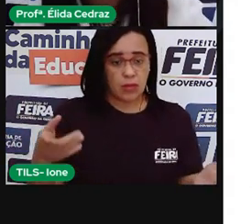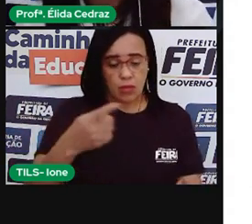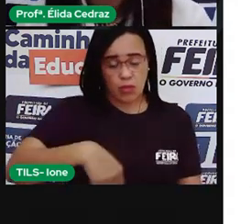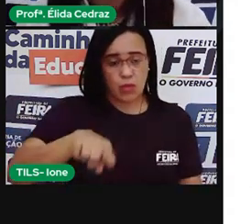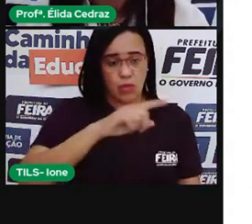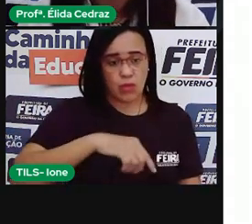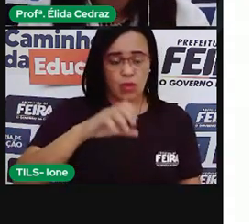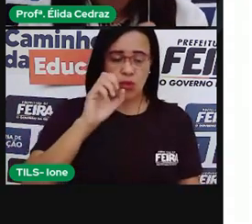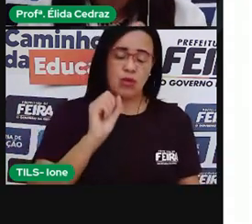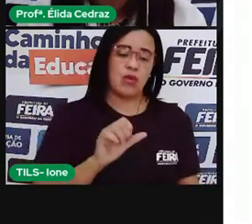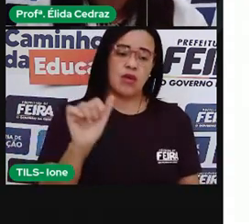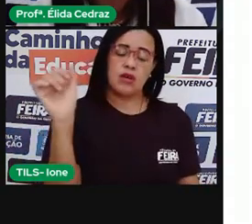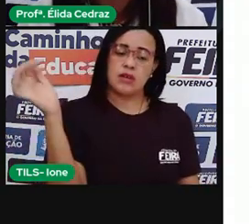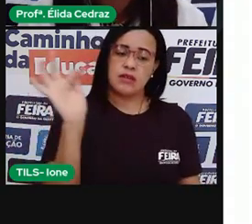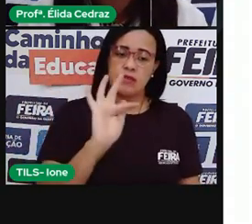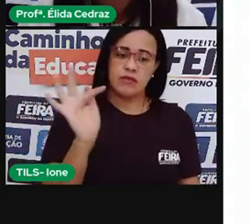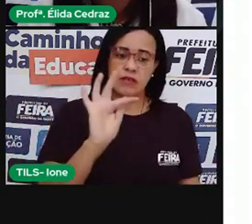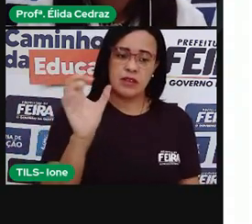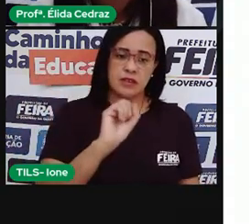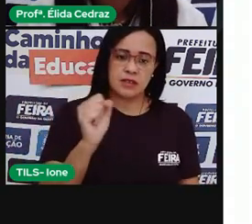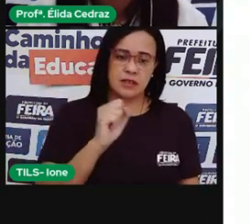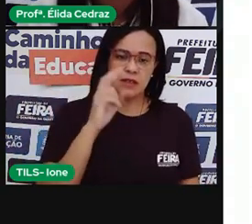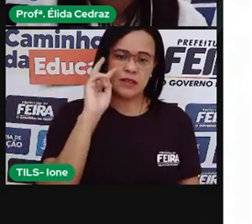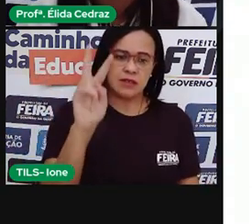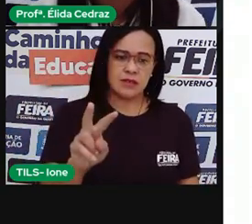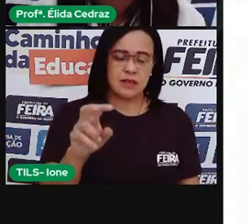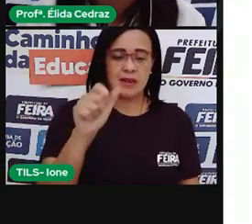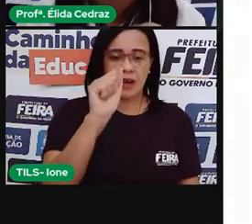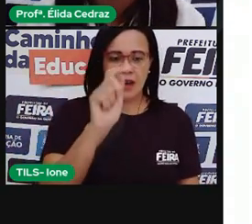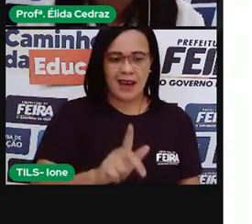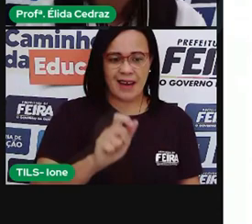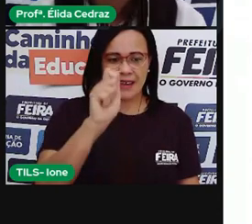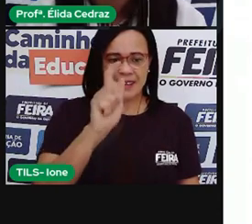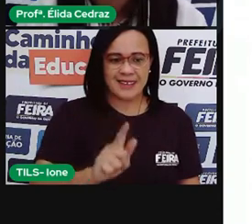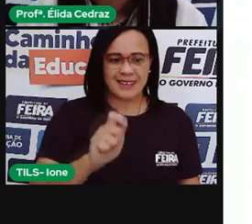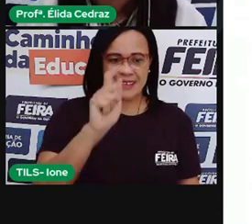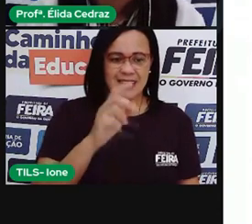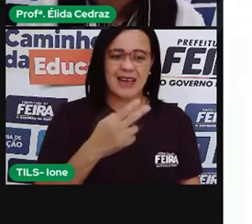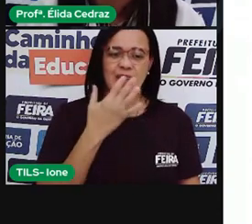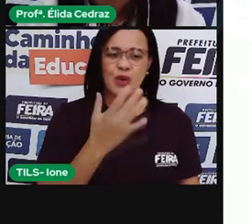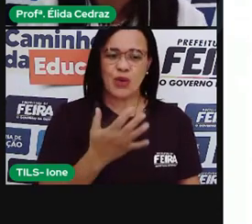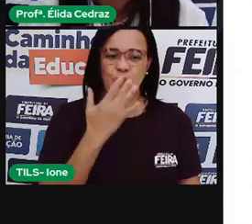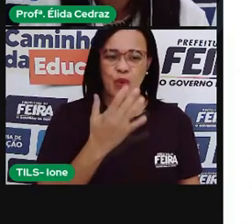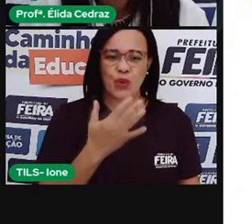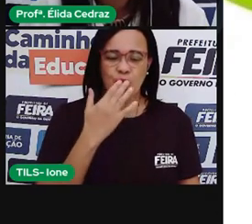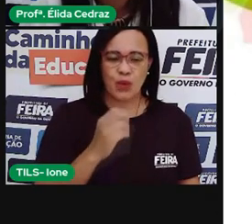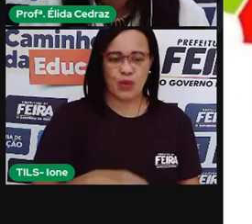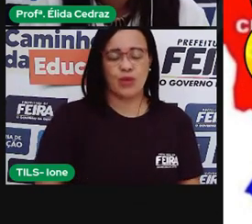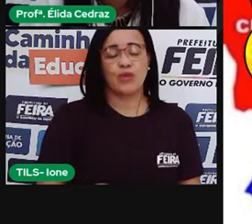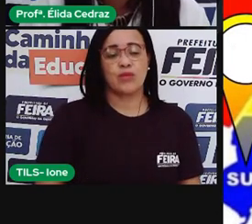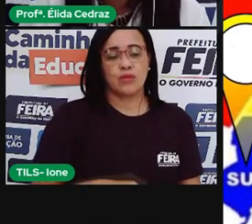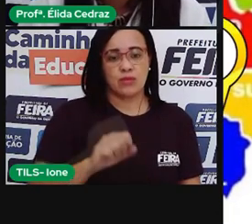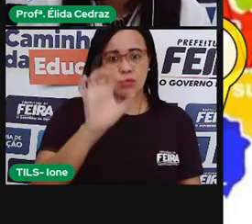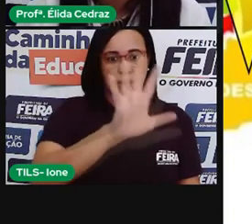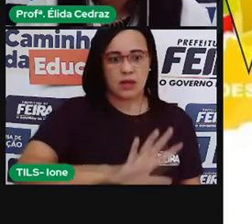primeiro localizadorzinho, em azul. Nós estamos na região Nordeste.